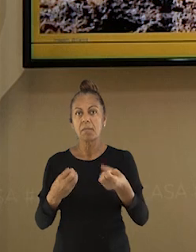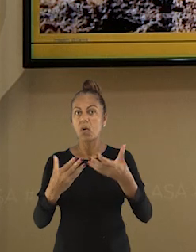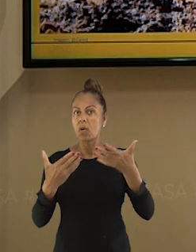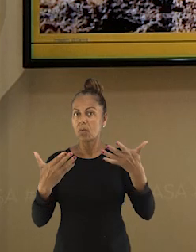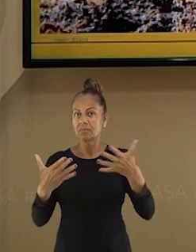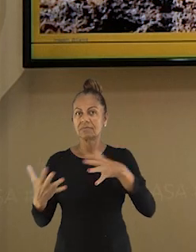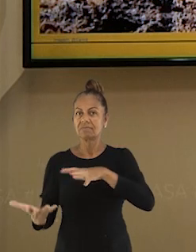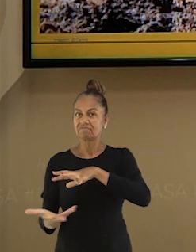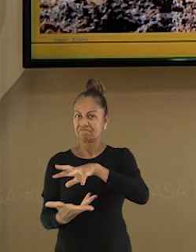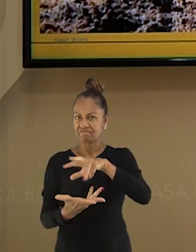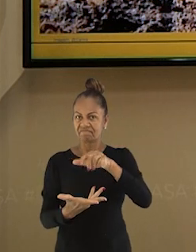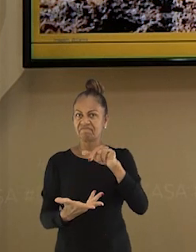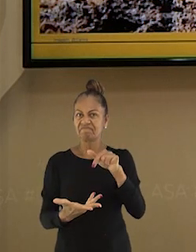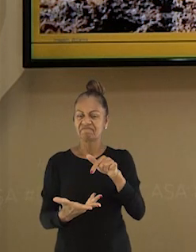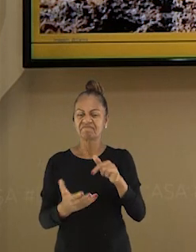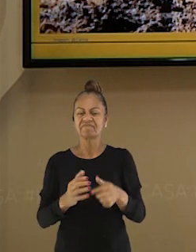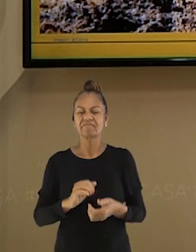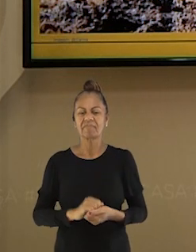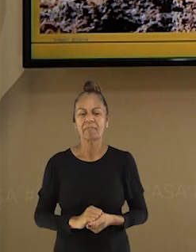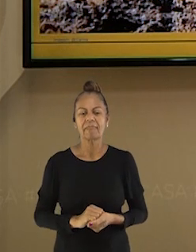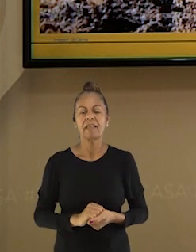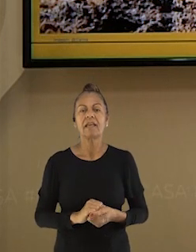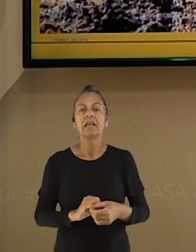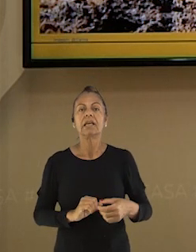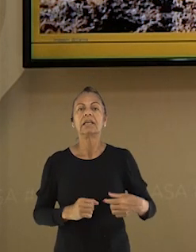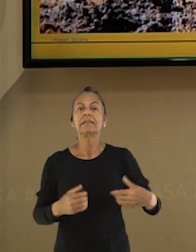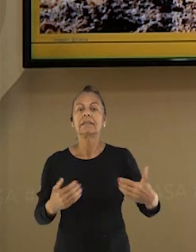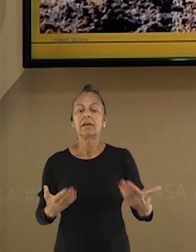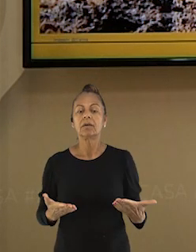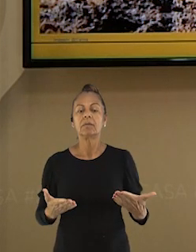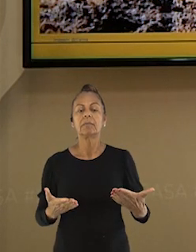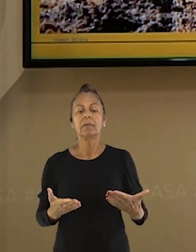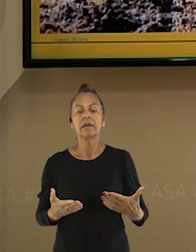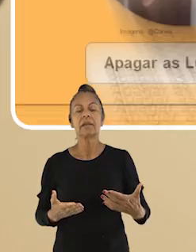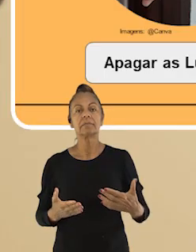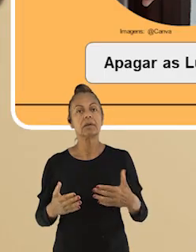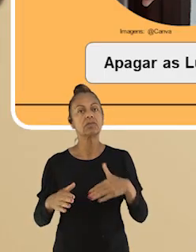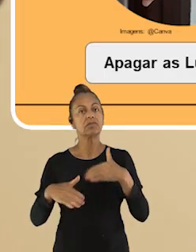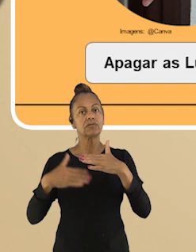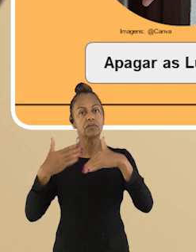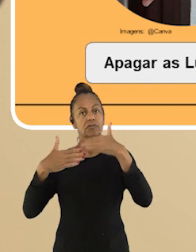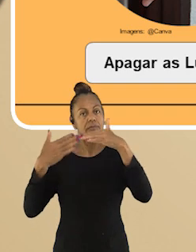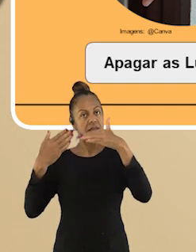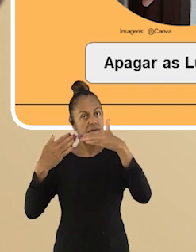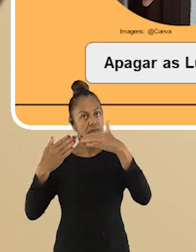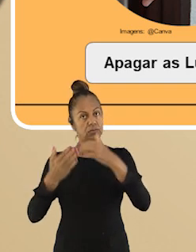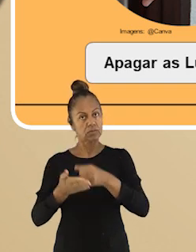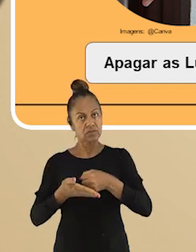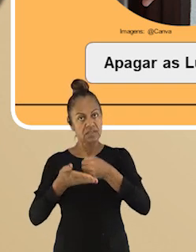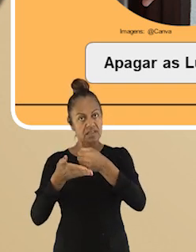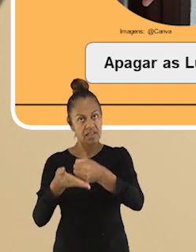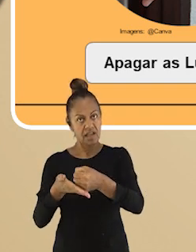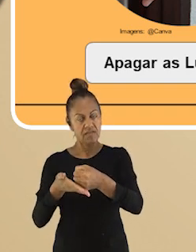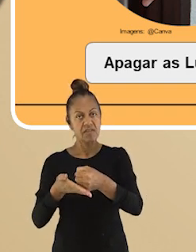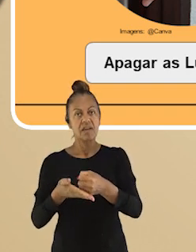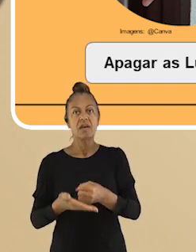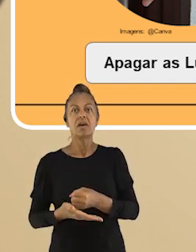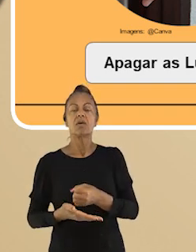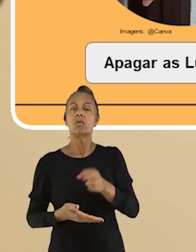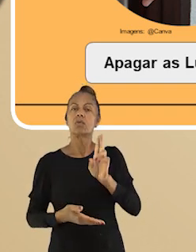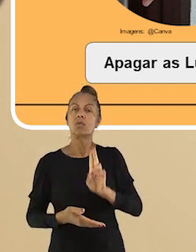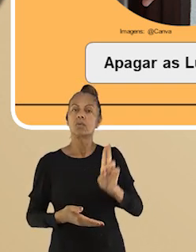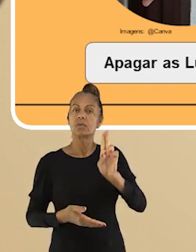grande efeito e contribuem para a sustentabilidade do planeta. Assim, para ser ativo no